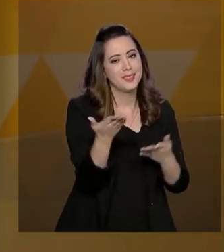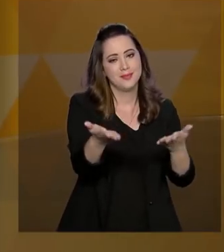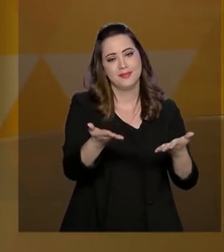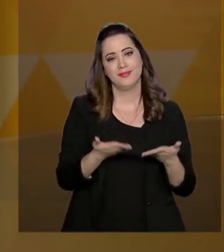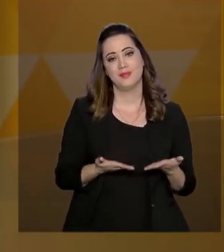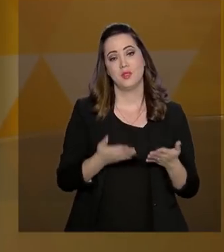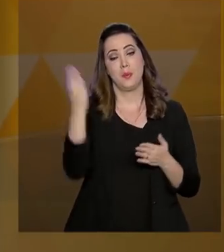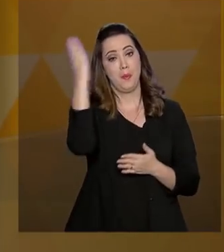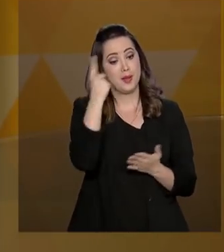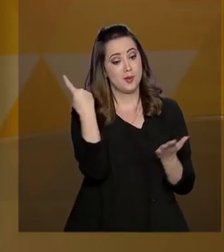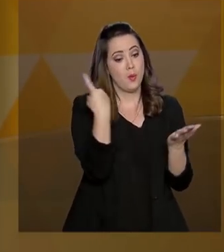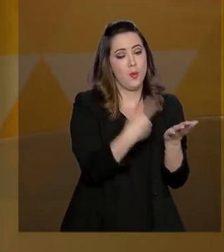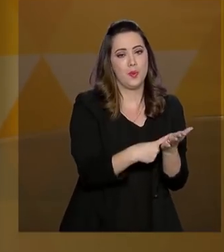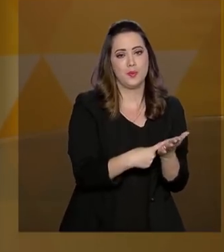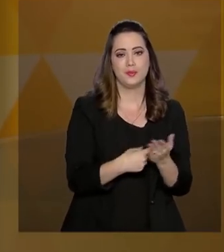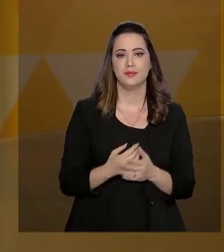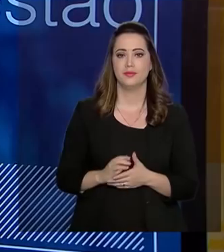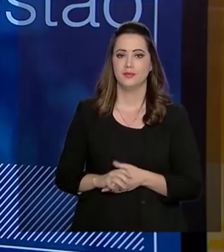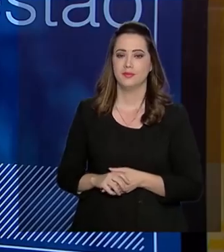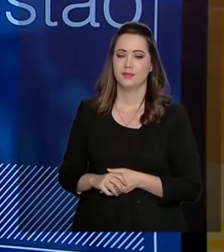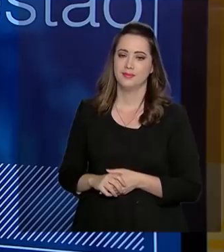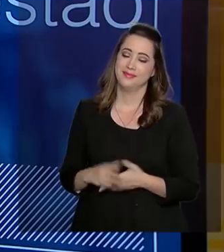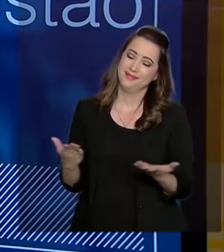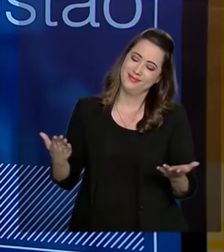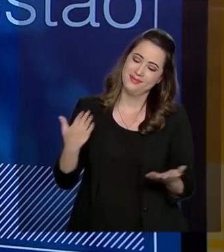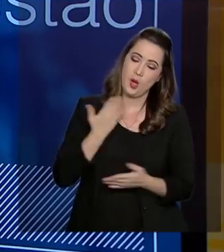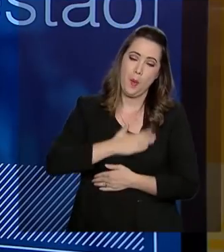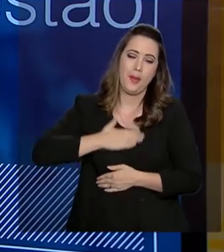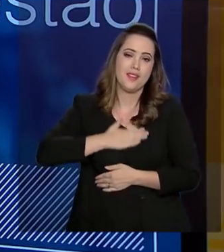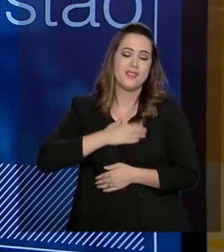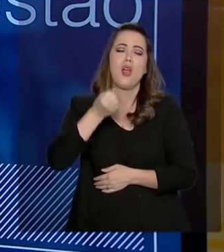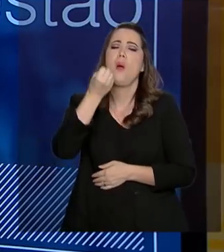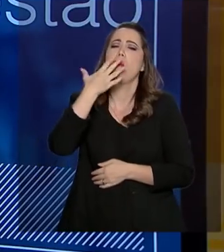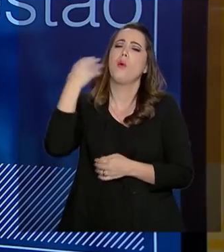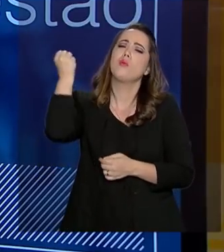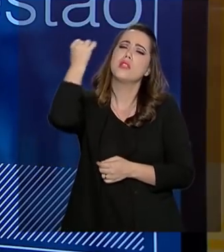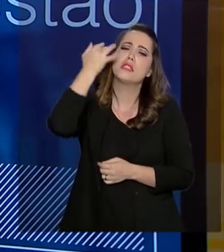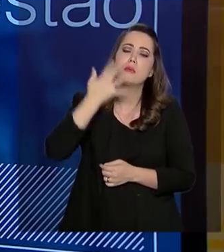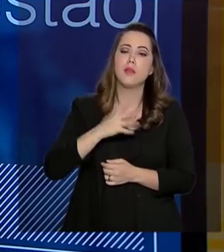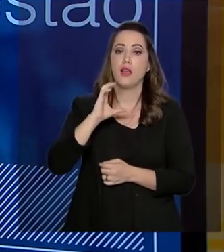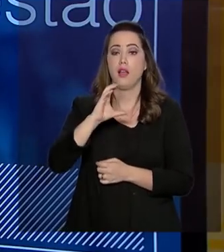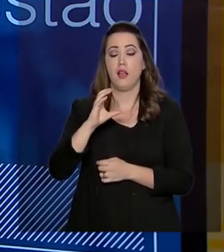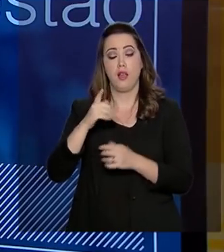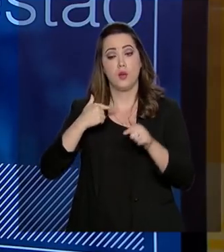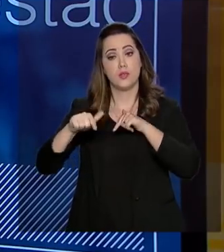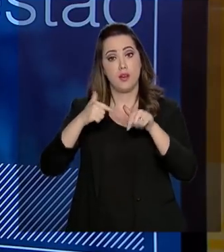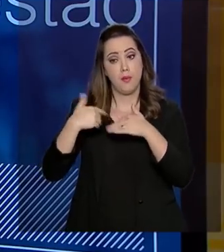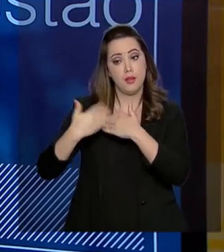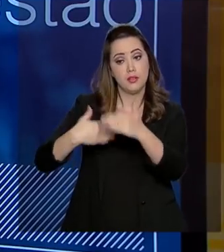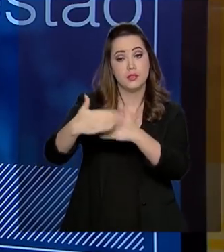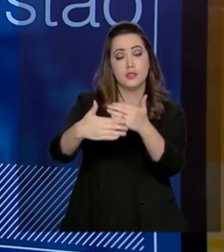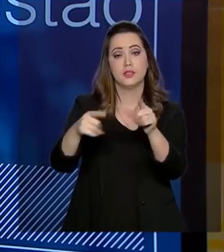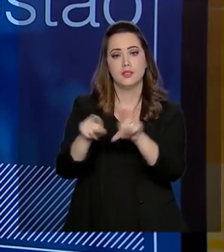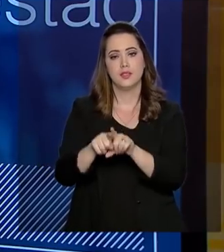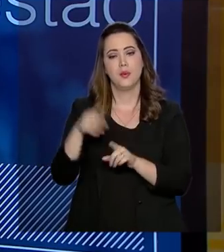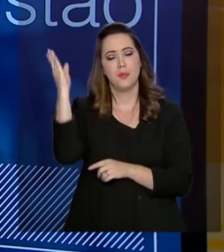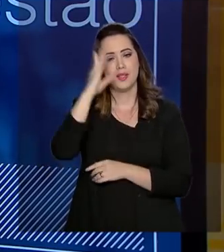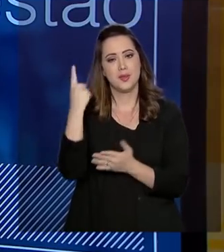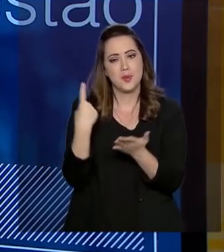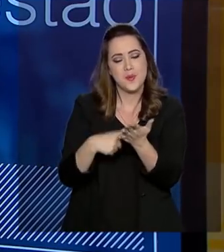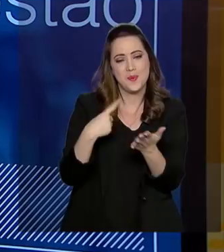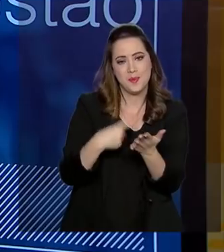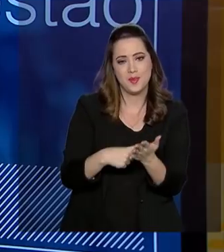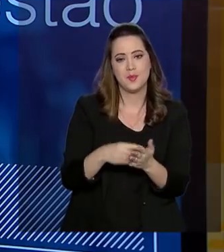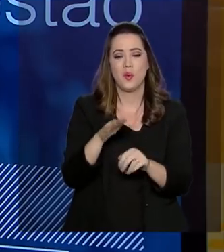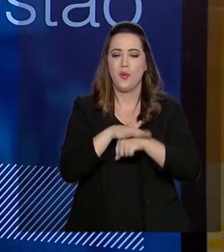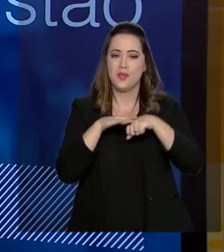participação aqui no Brasil em Pauta. É um prazer e é bom esclarecer os trabalhos que estão em andamento. É um prazer estar aqui no Brasil em Pauta para